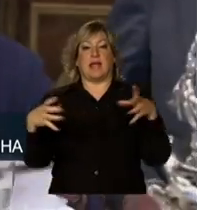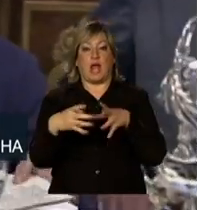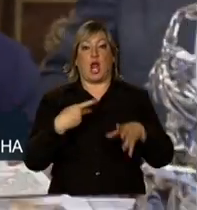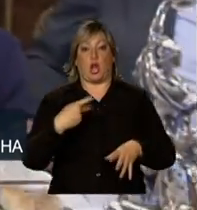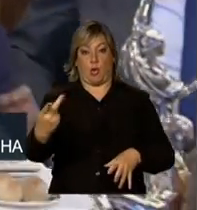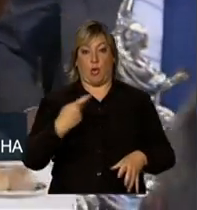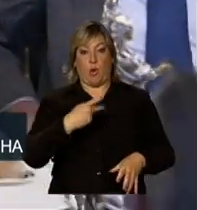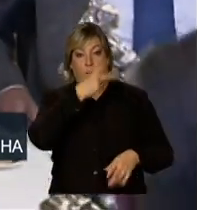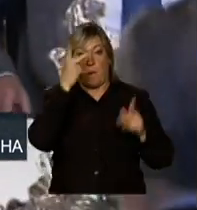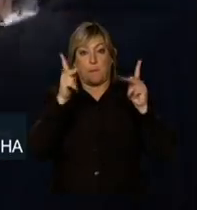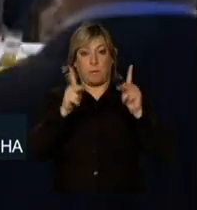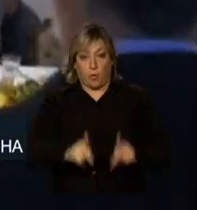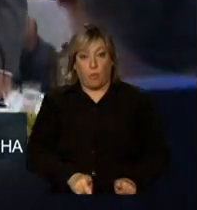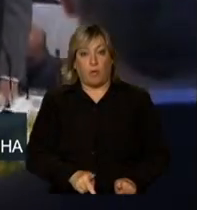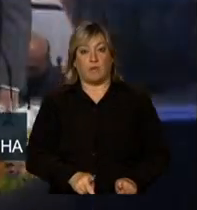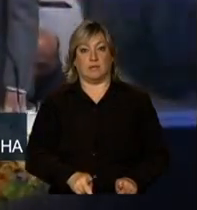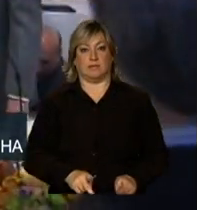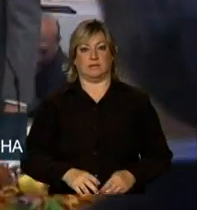nossos povos.